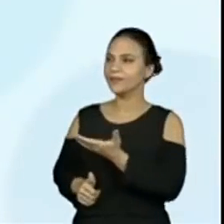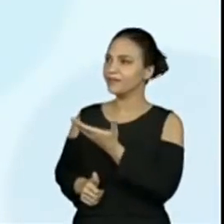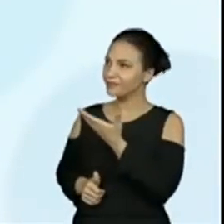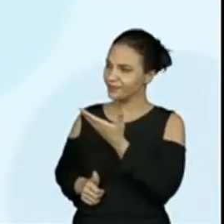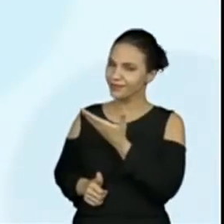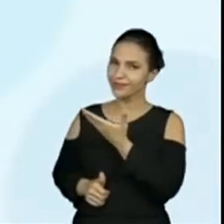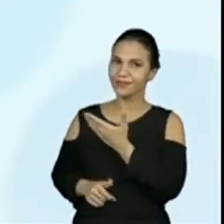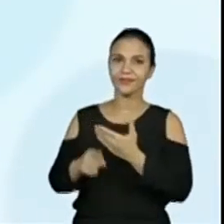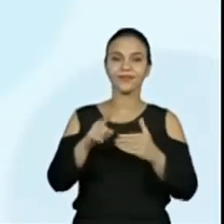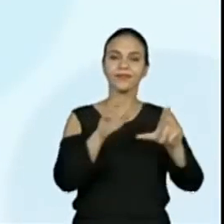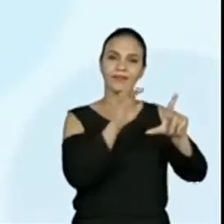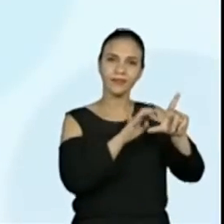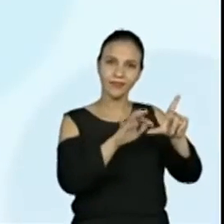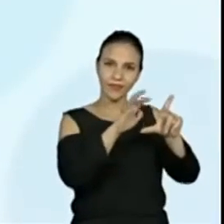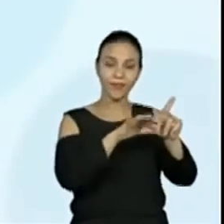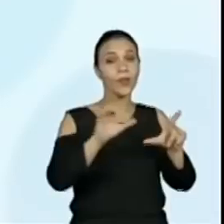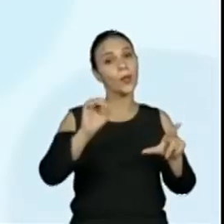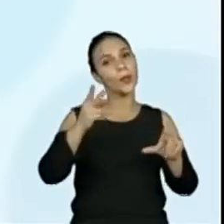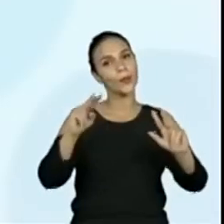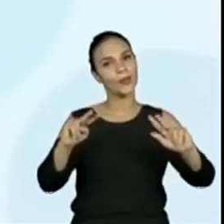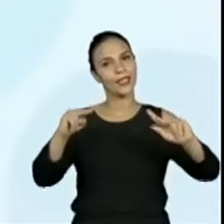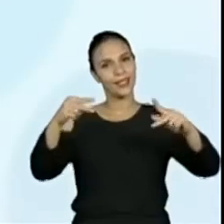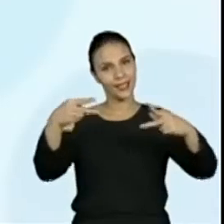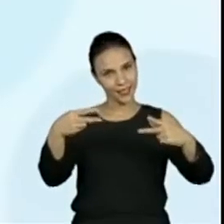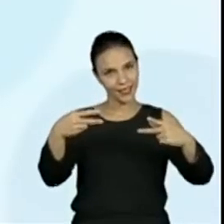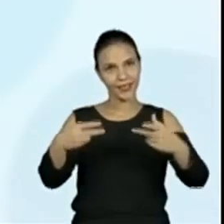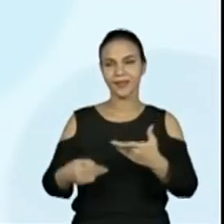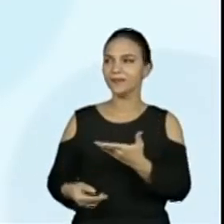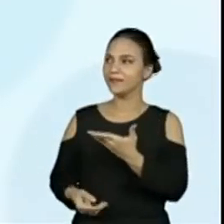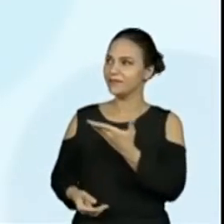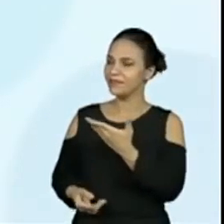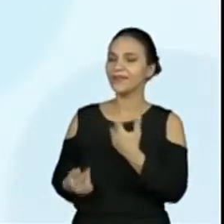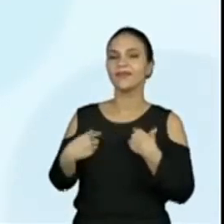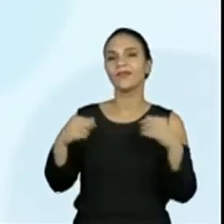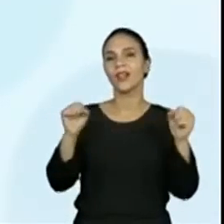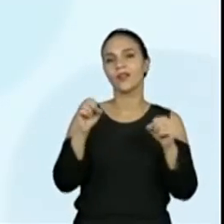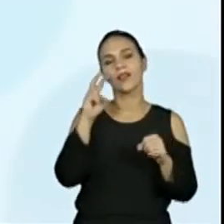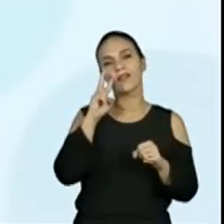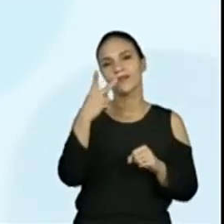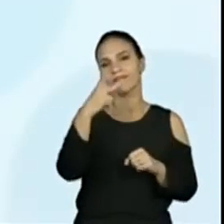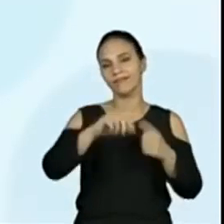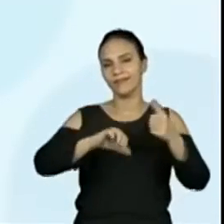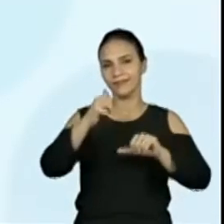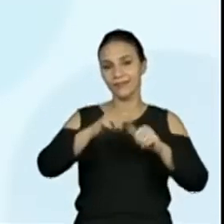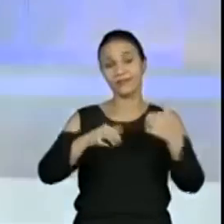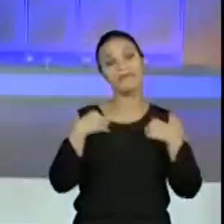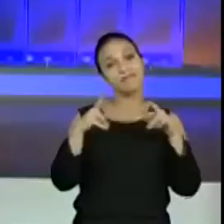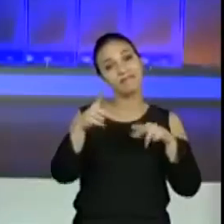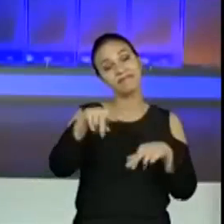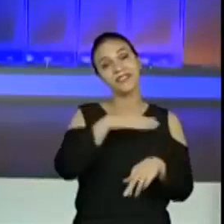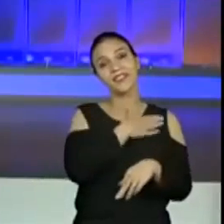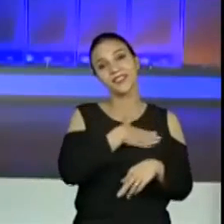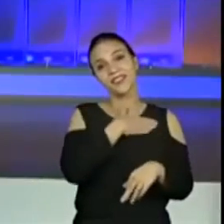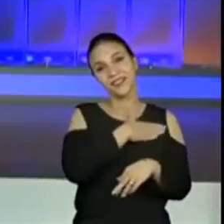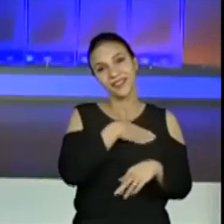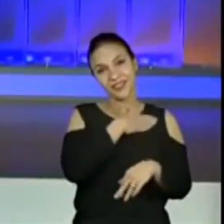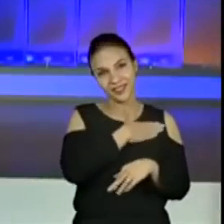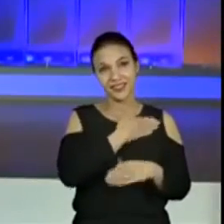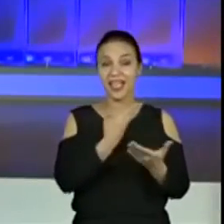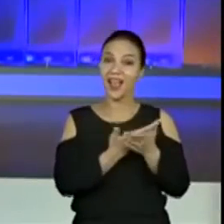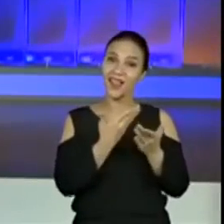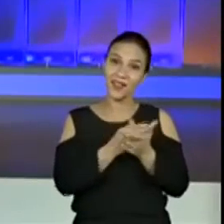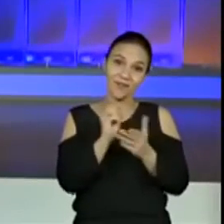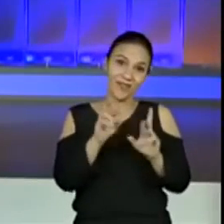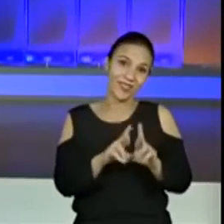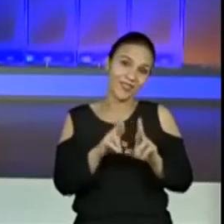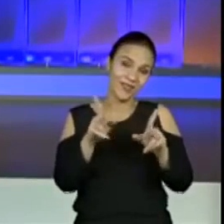a nossa aula pelo QR Code ou pelo link da telinha. Eu vou adorar ver as avaliações. Eu espero que vocês tenham gostado dessa aula um pouco diferente.